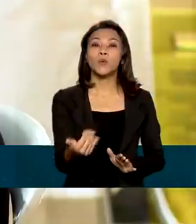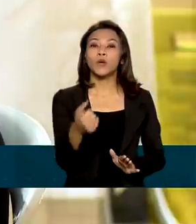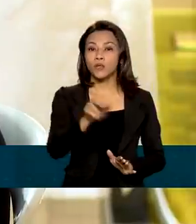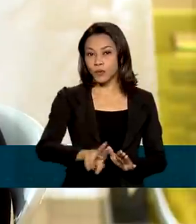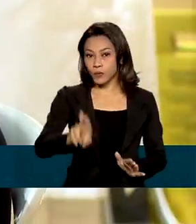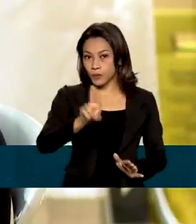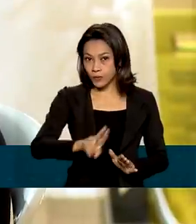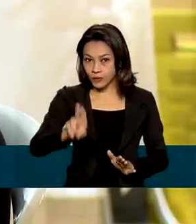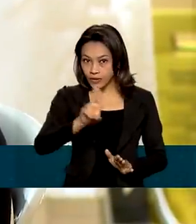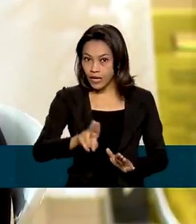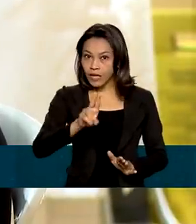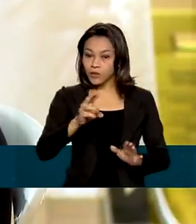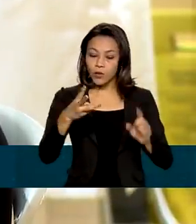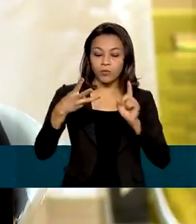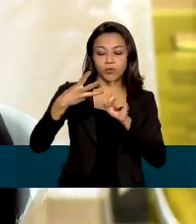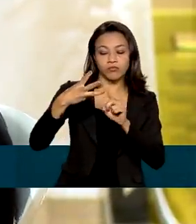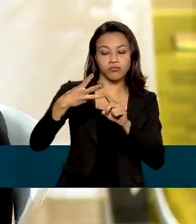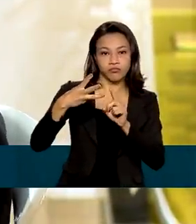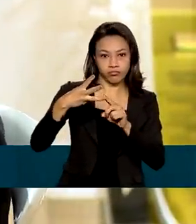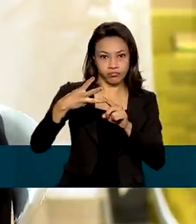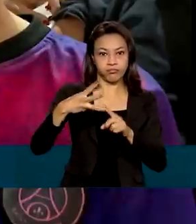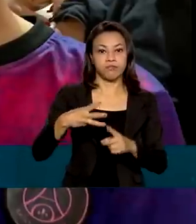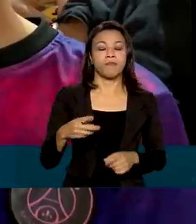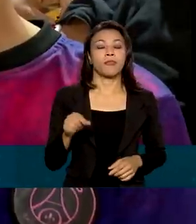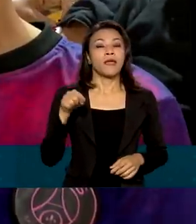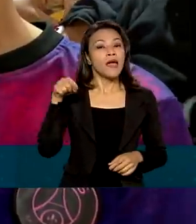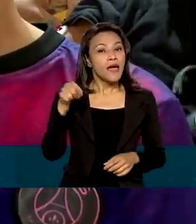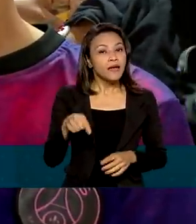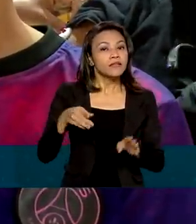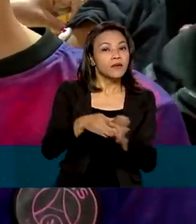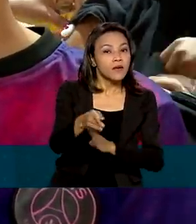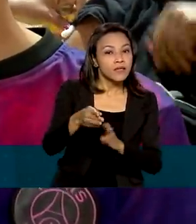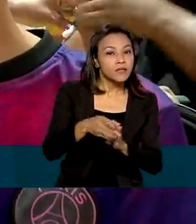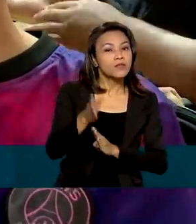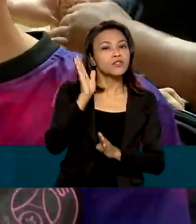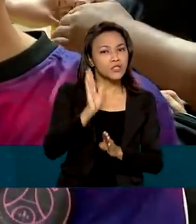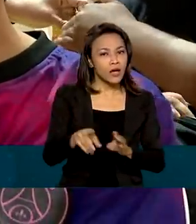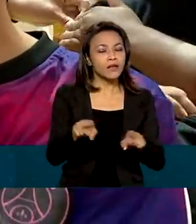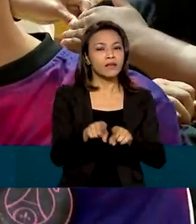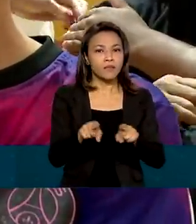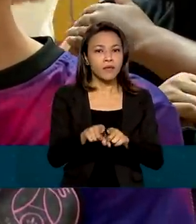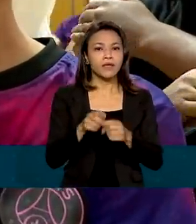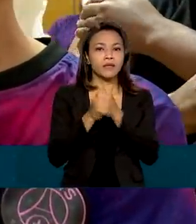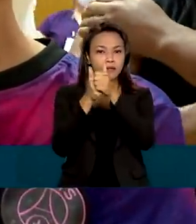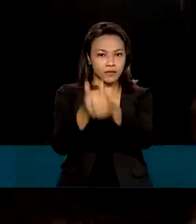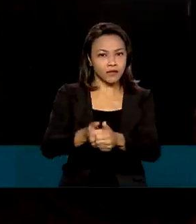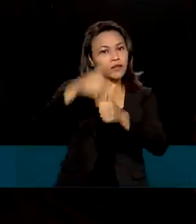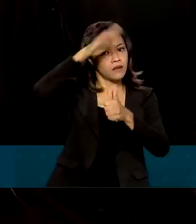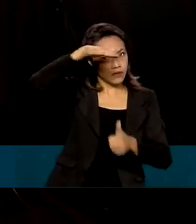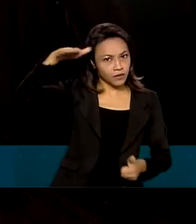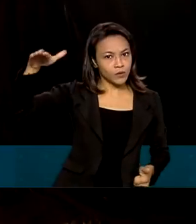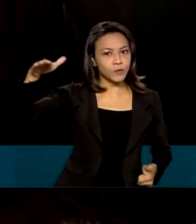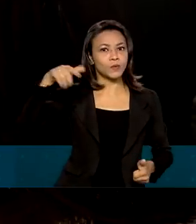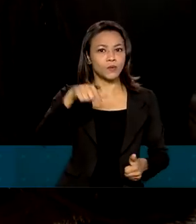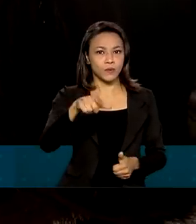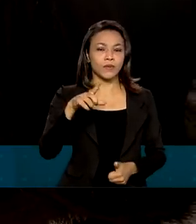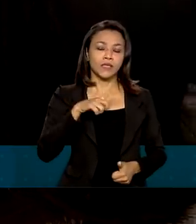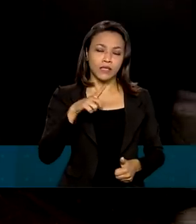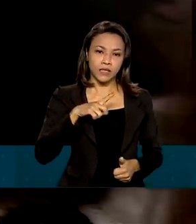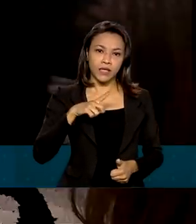como dose de reforço. Essa orientação já vale para a população adulta com mais de 18 anos com alto grau de